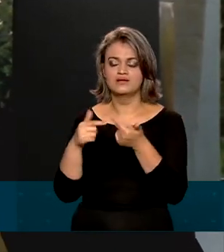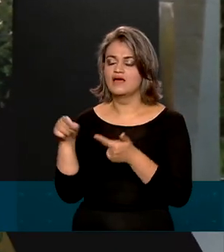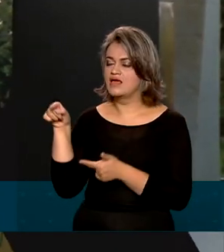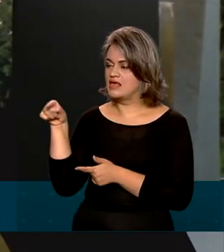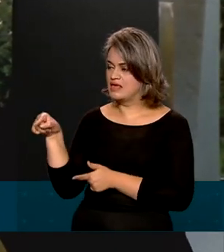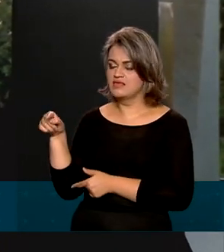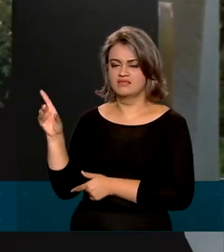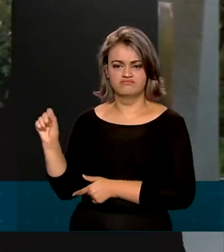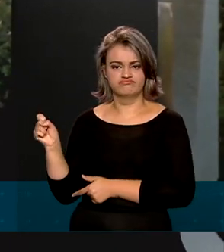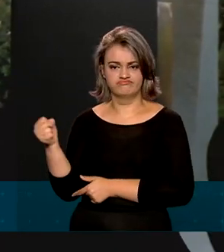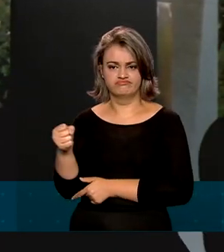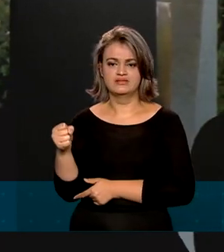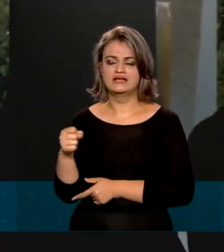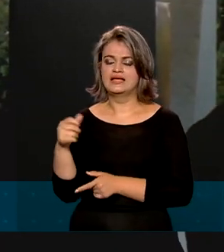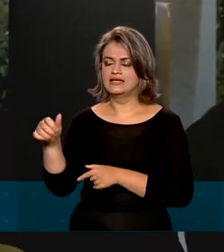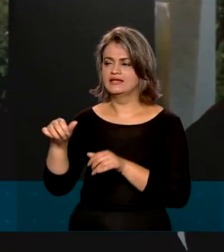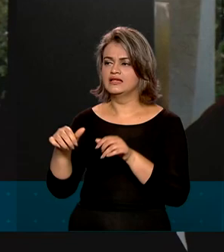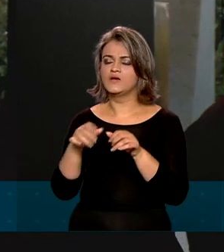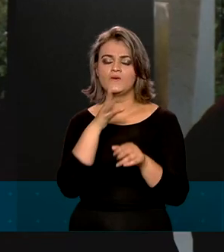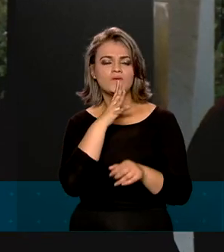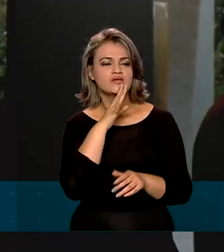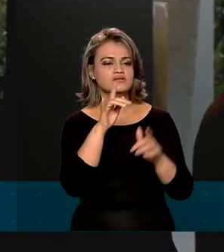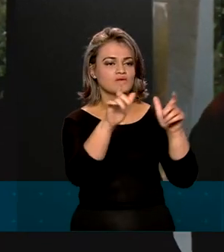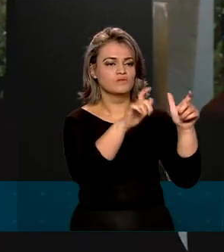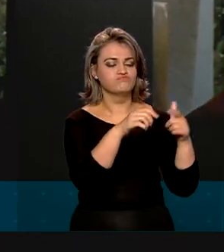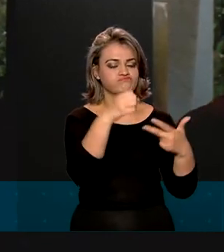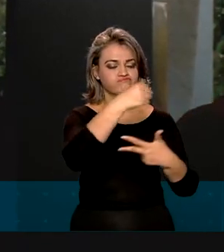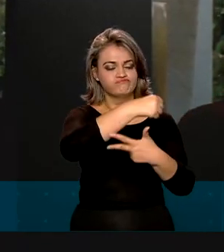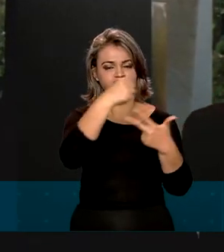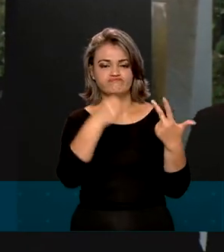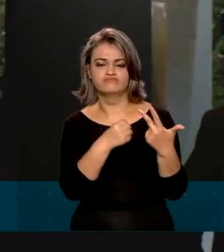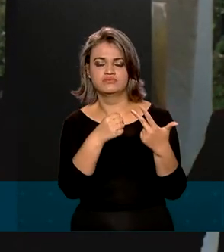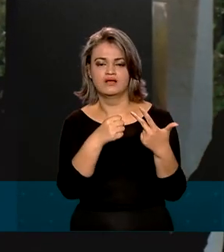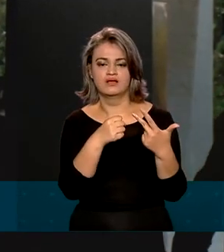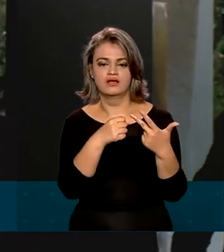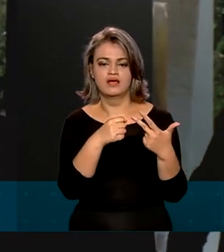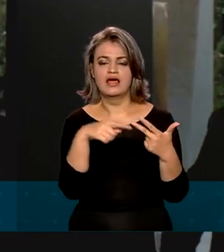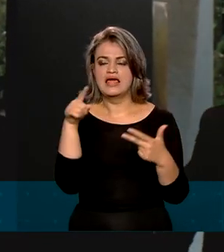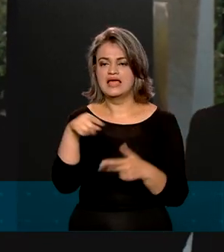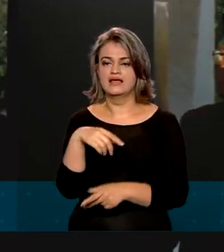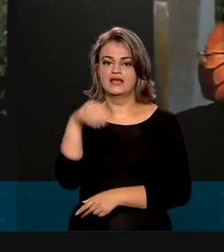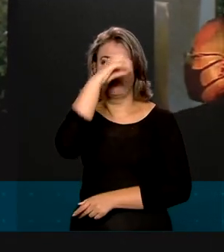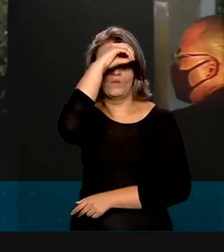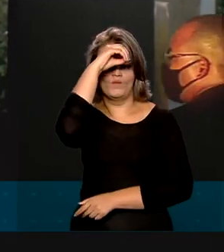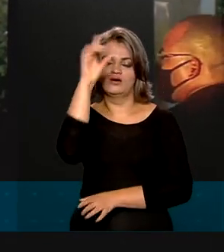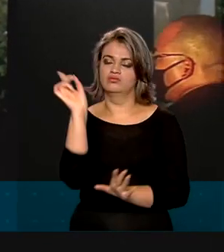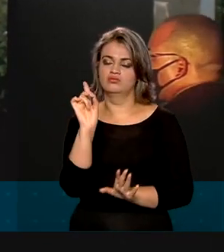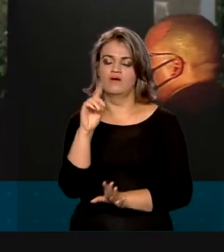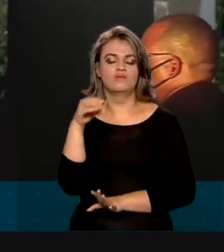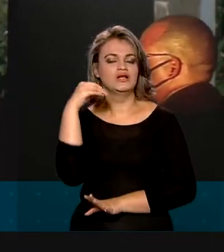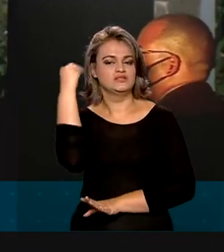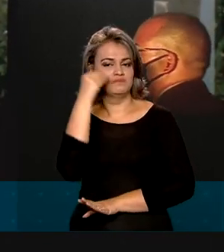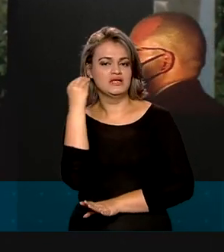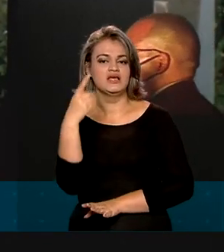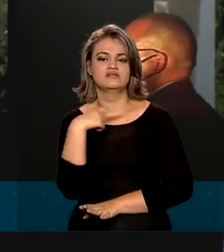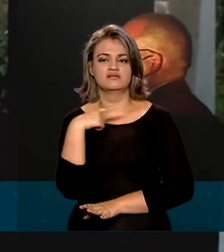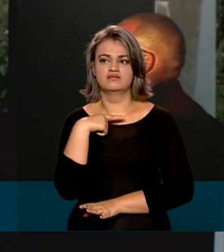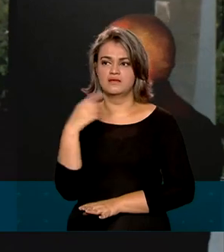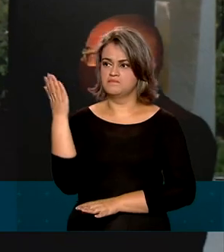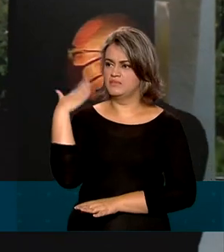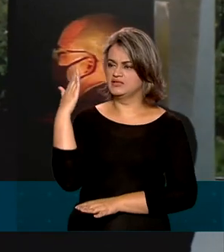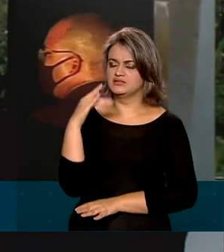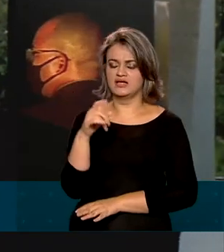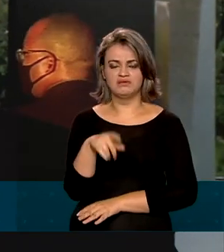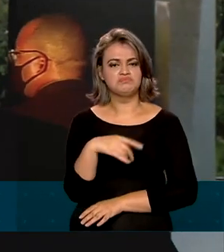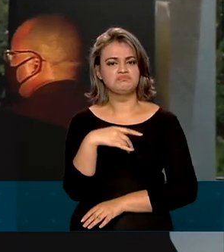deu para ele uma possibilidade de transitar bastante aqui entre os três poderes em Brasília. Ele não é uma pessoa crua que está chegando aqui. Ele tem um passado invejável